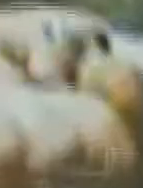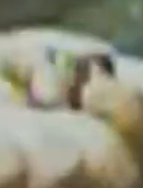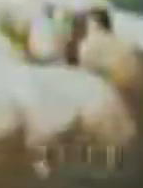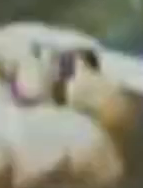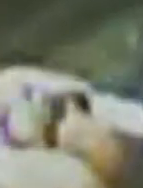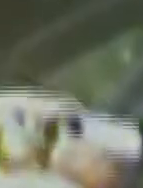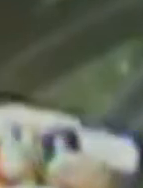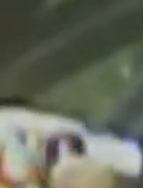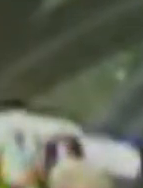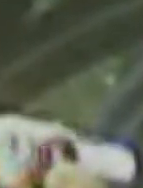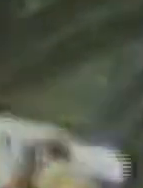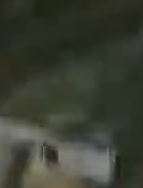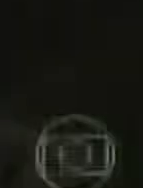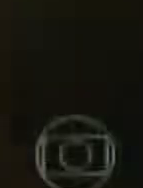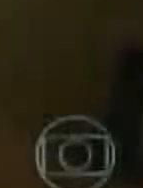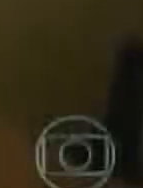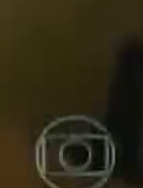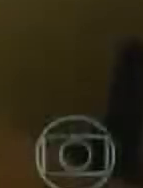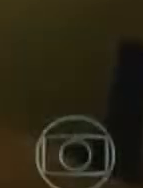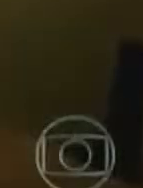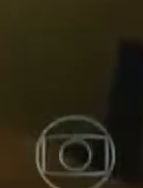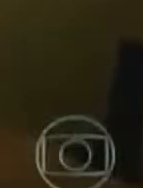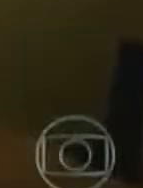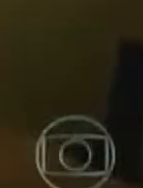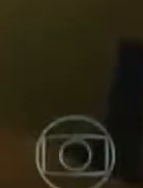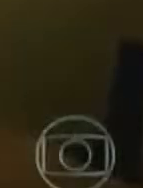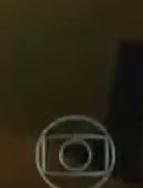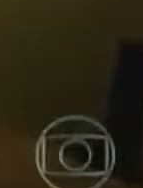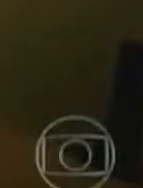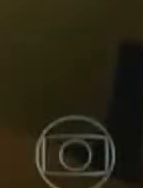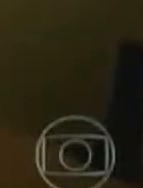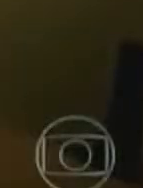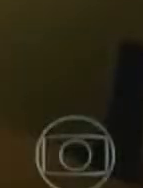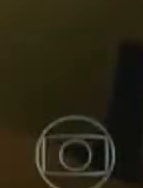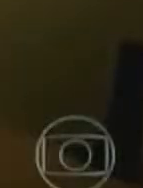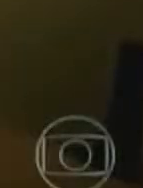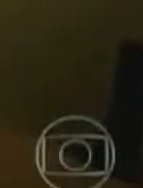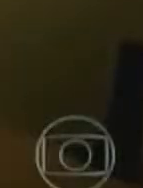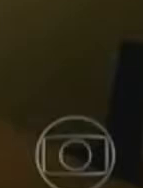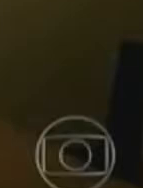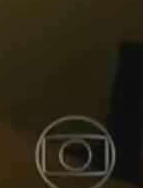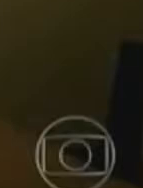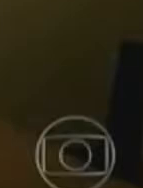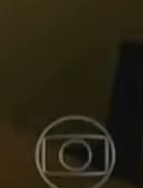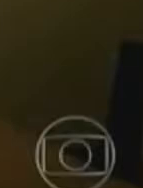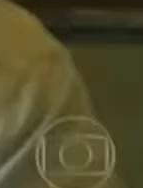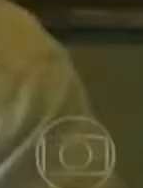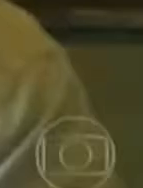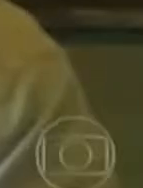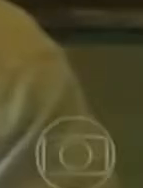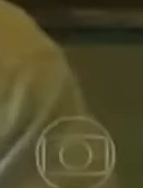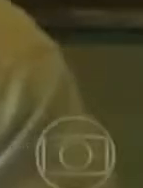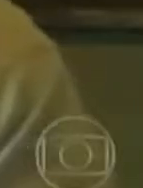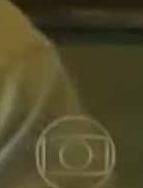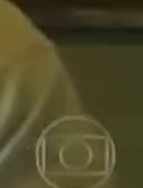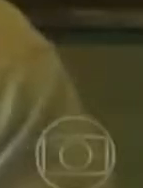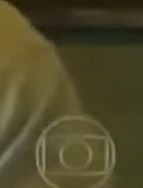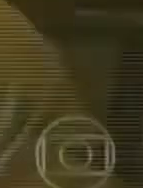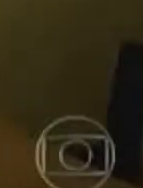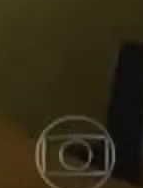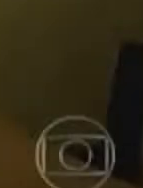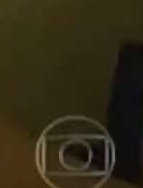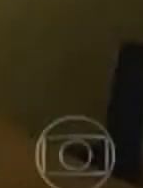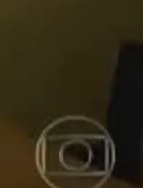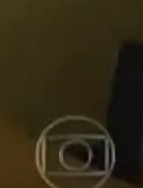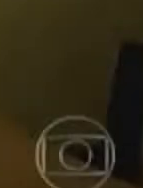E não para por aí. Desde compostos, a base de estriquinina, para supostamente reforçar os músculos, até chegarmos às drogas